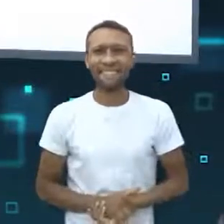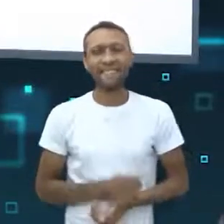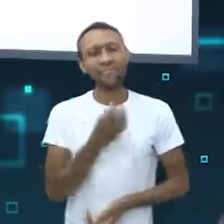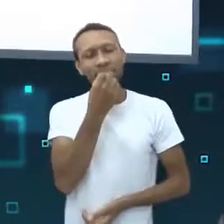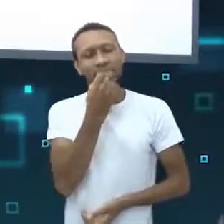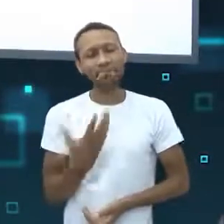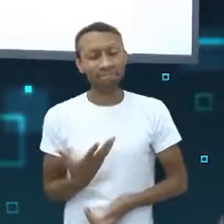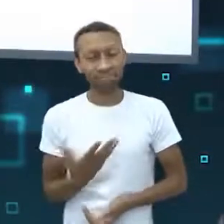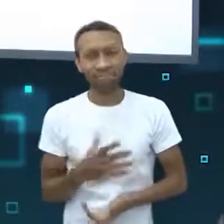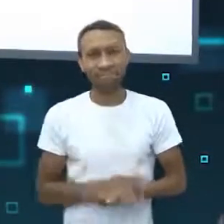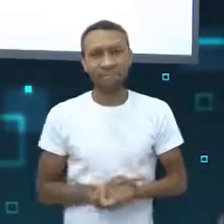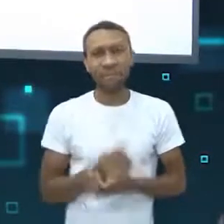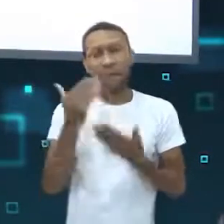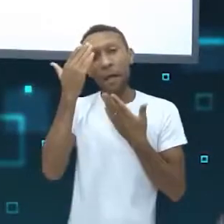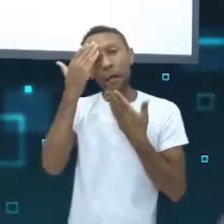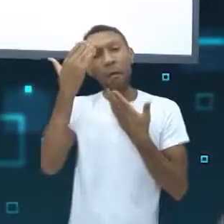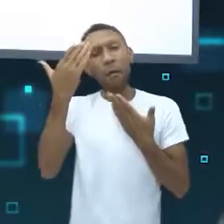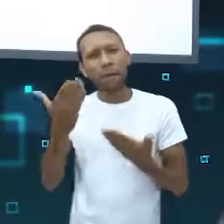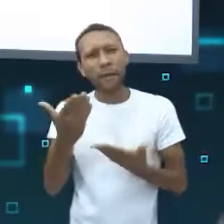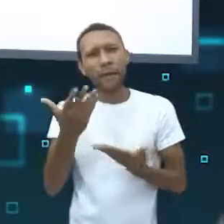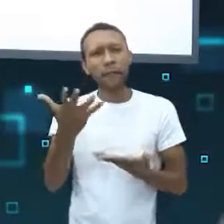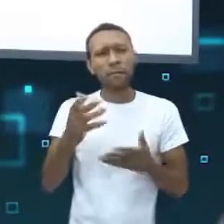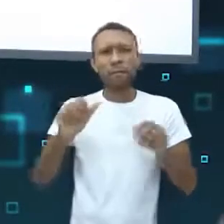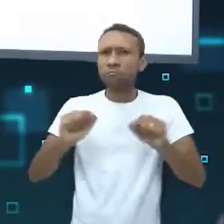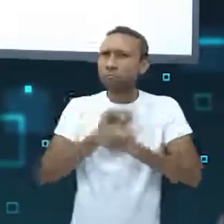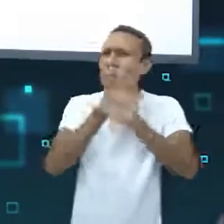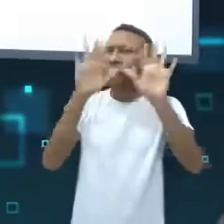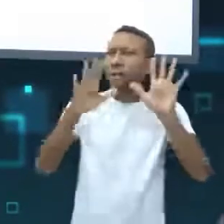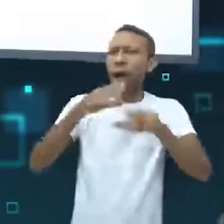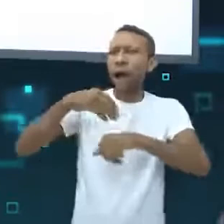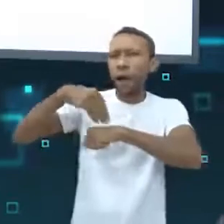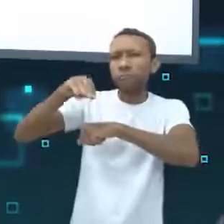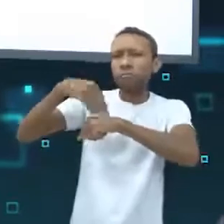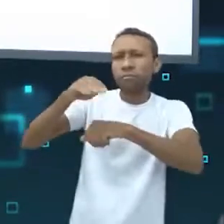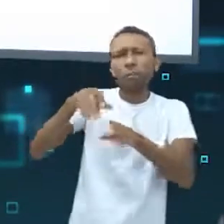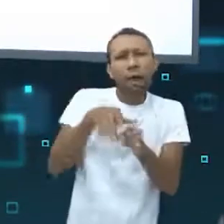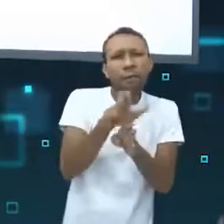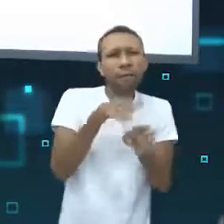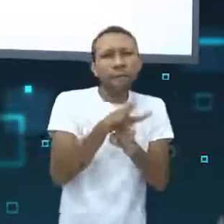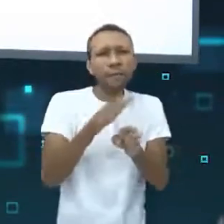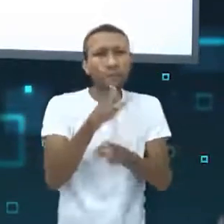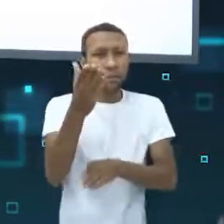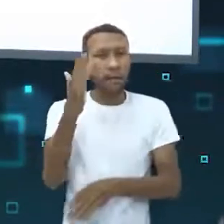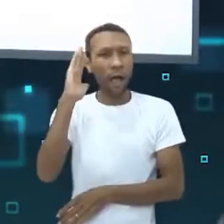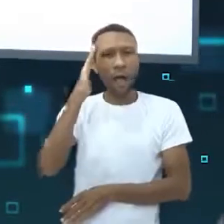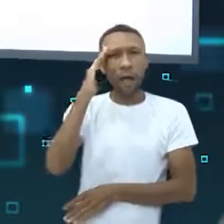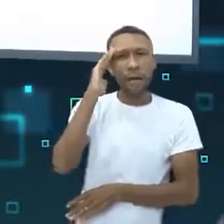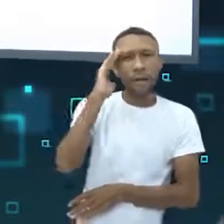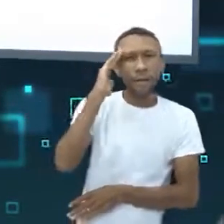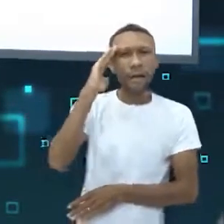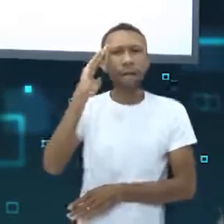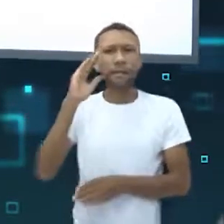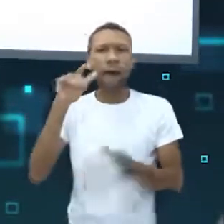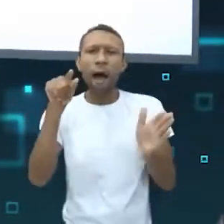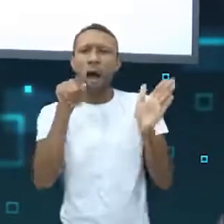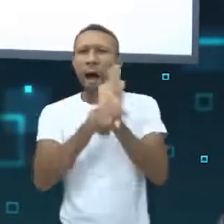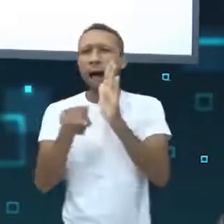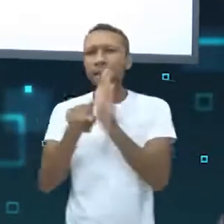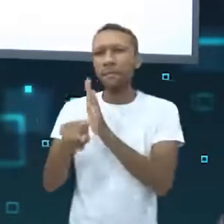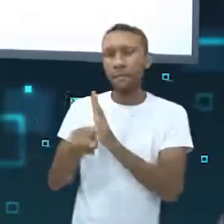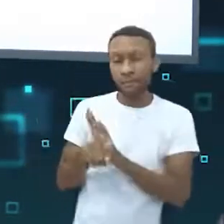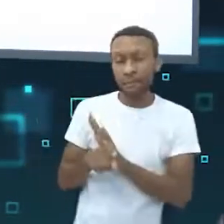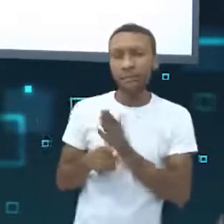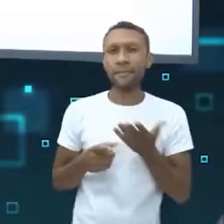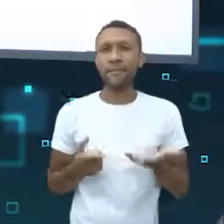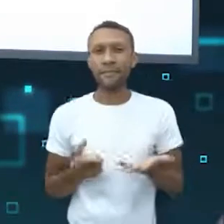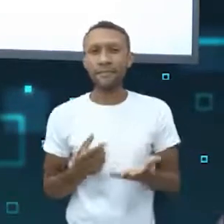Muito bem, pessoal. Obrigada. Espero que tenha sido claro aí nos conceitos, que vocês tenham entendido a partir das perguntas um pouco melhor